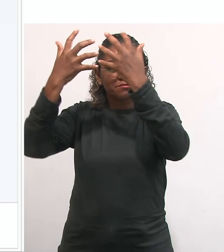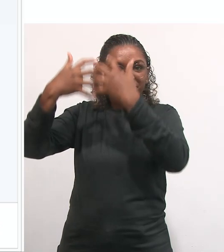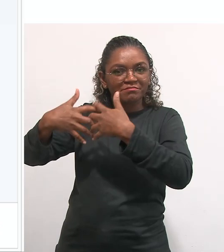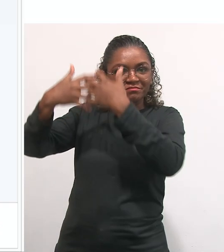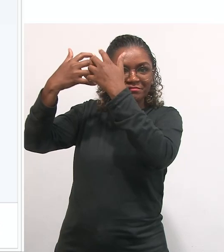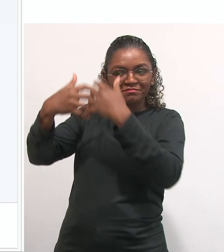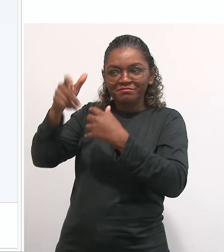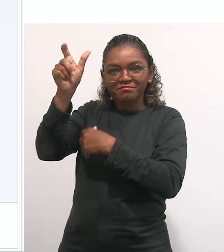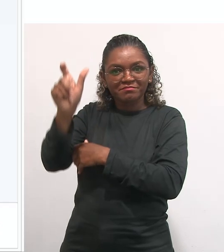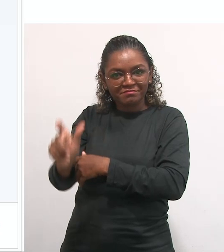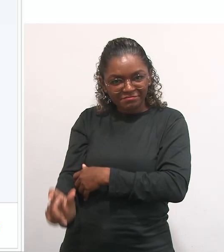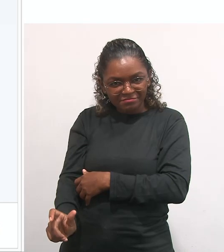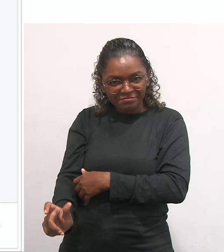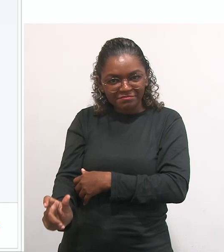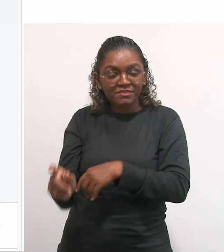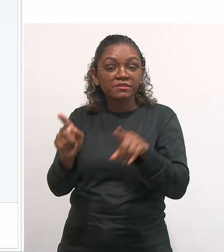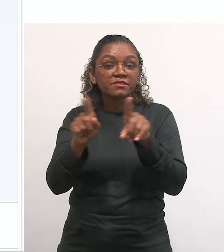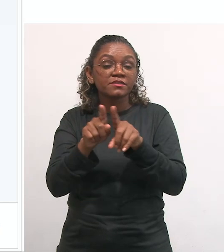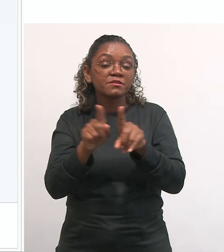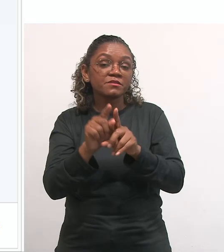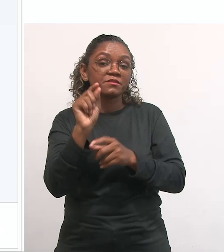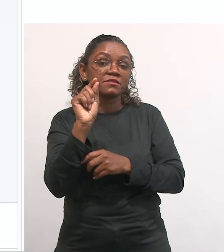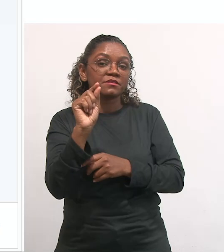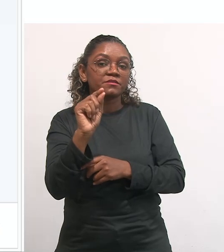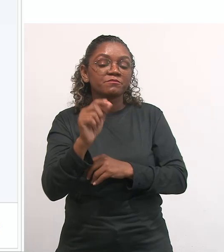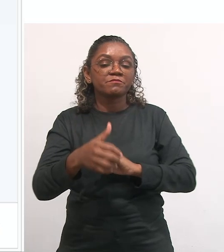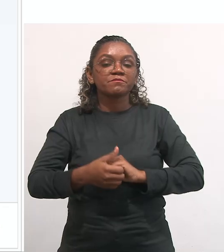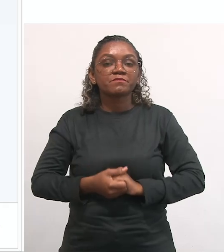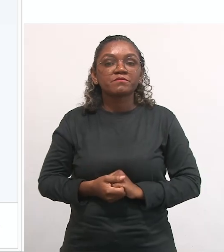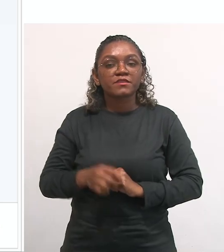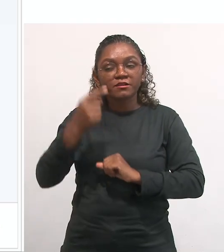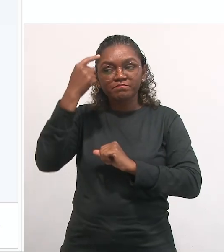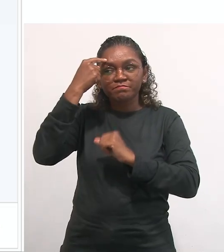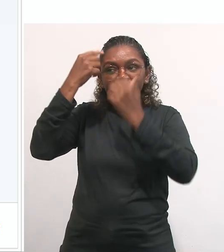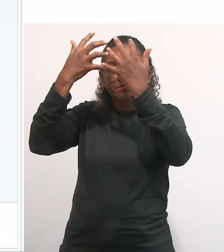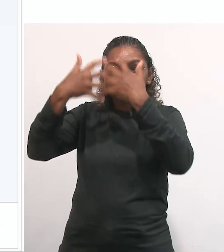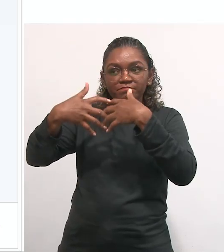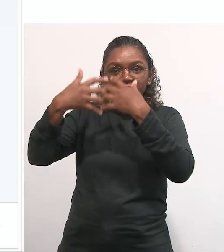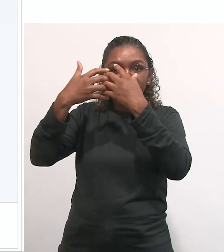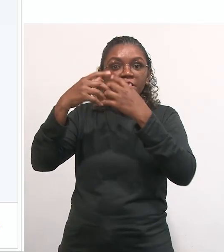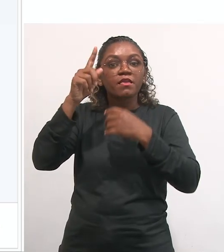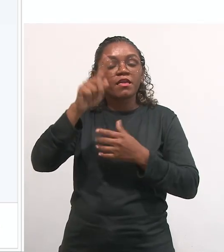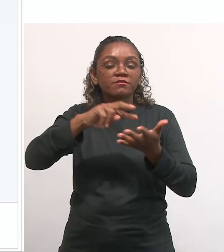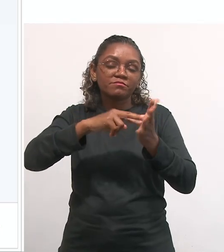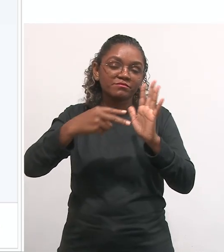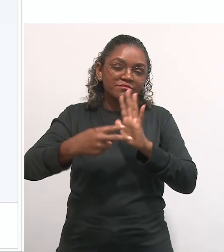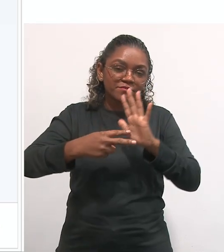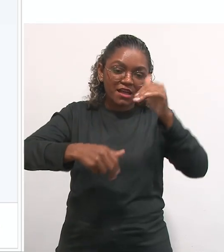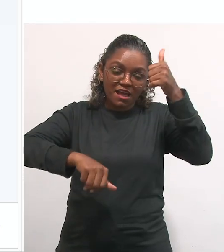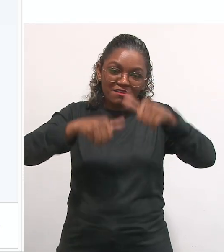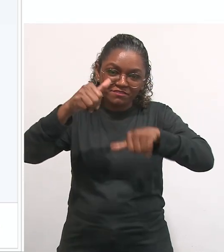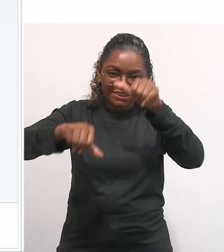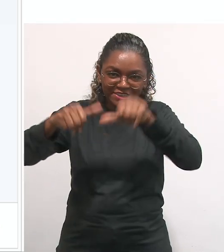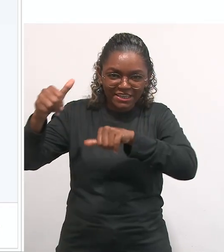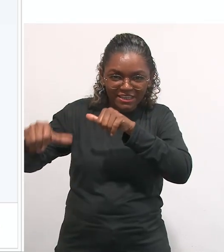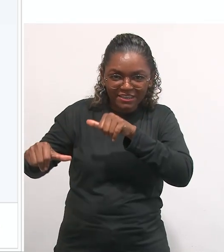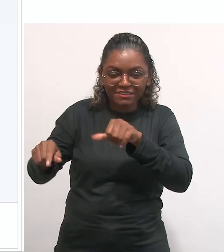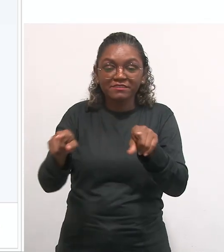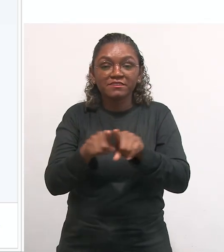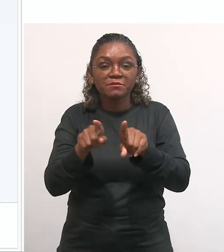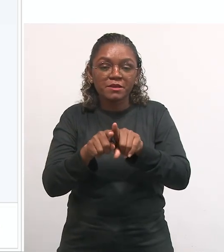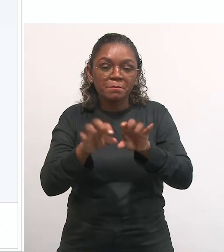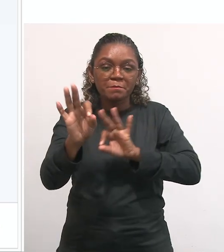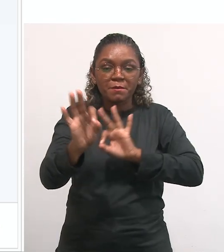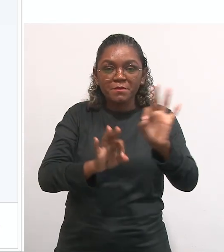sujeito reflexivo e para ele refletir é também avaliar. E avaliar é